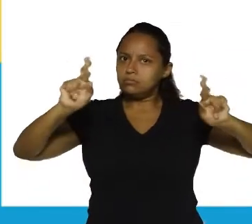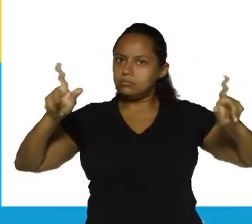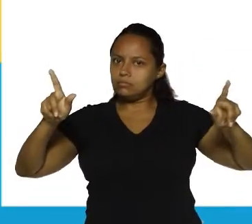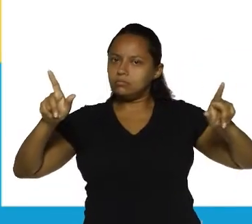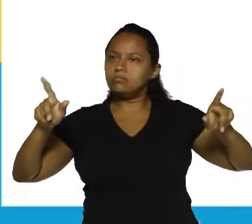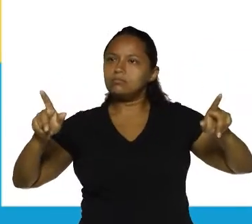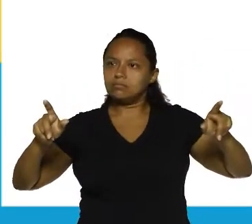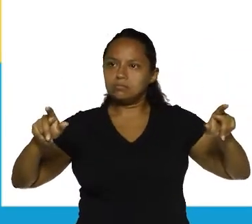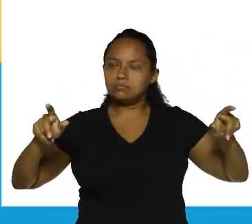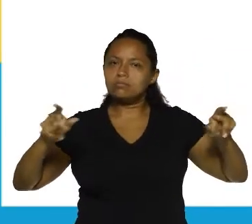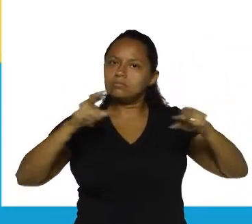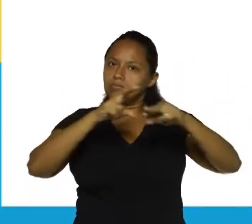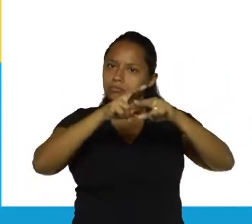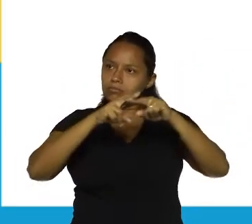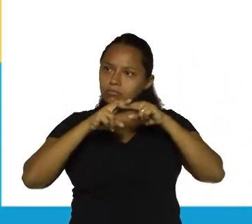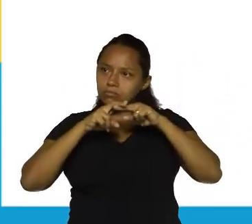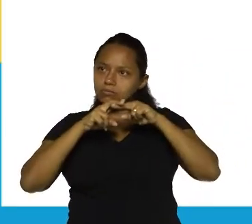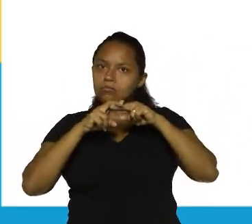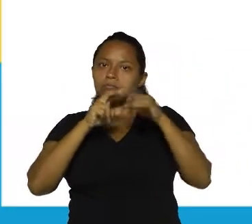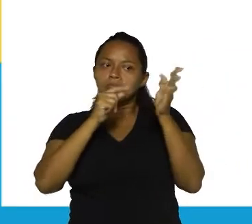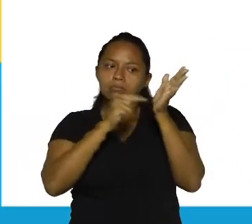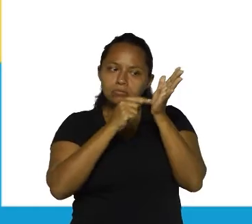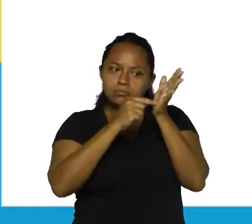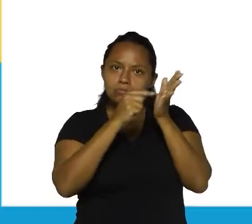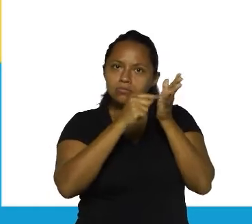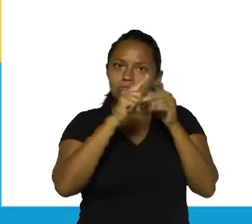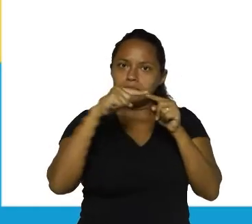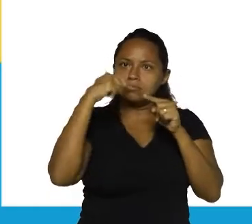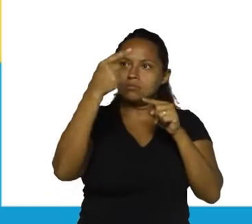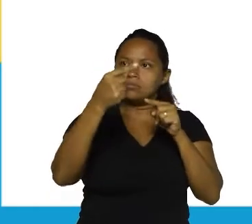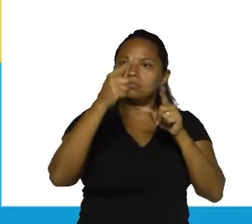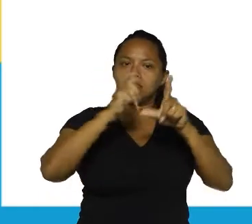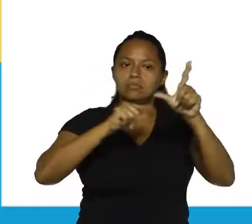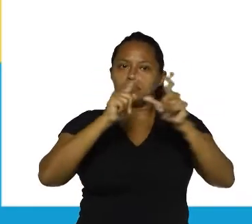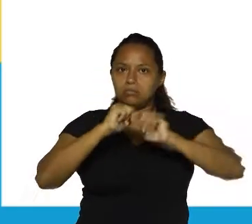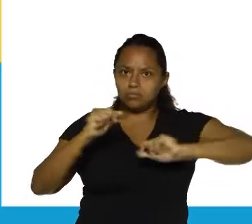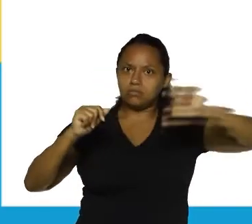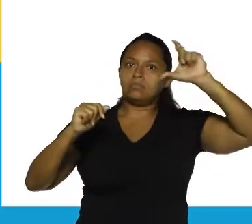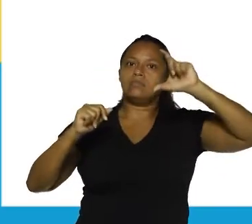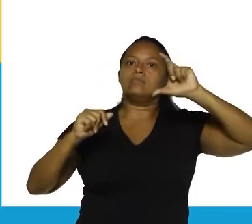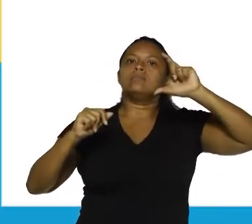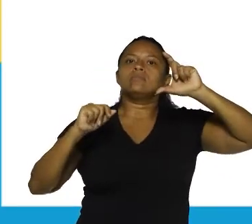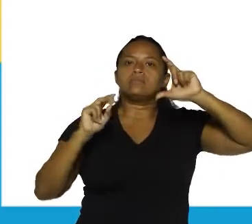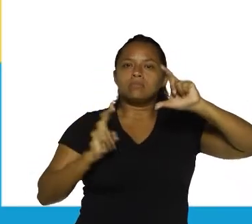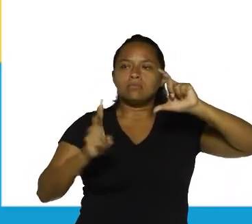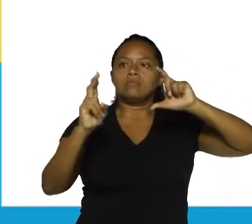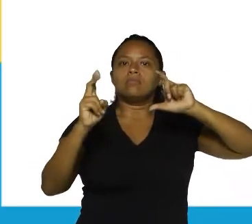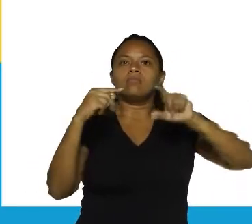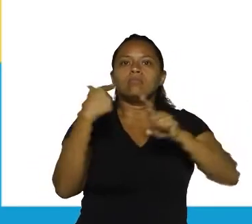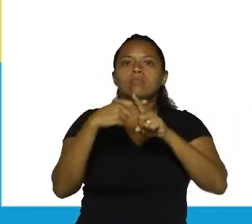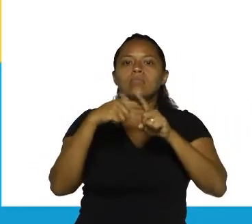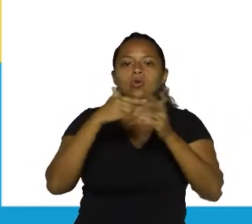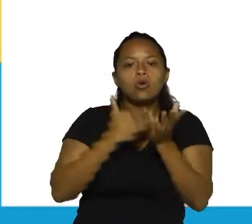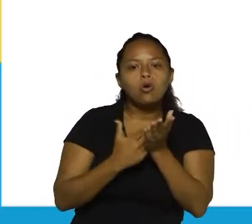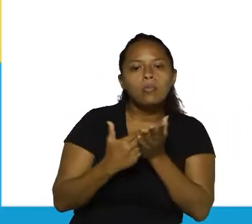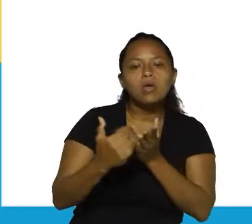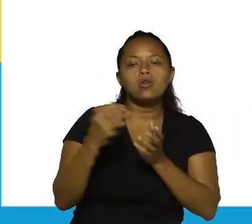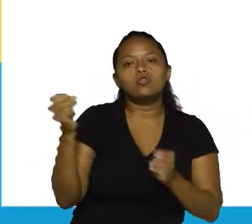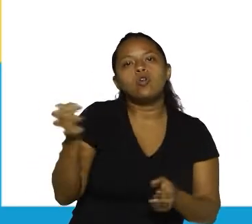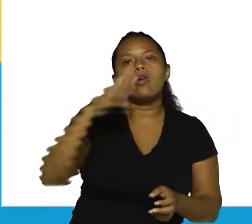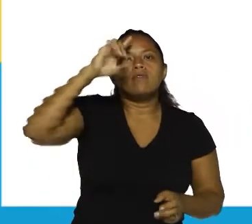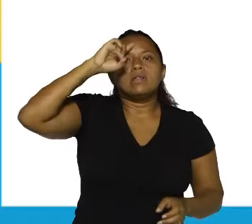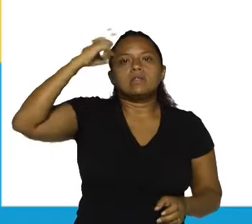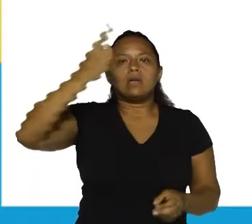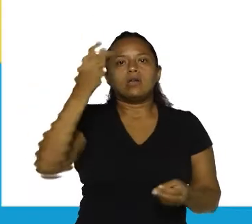Então, por isso, depois dessas reticências, eu uso letra maiúscula, certo? Porque eu estou introduzindo uma nova ideia